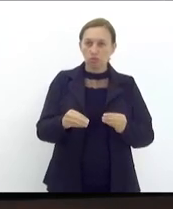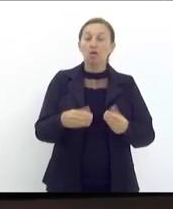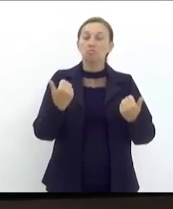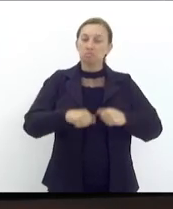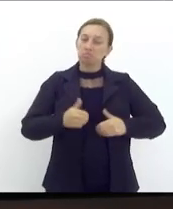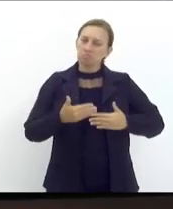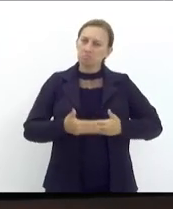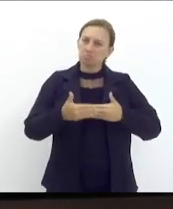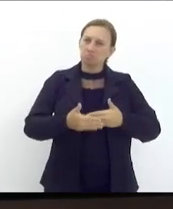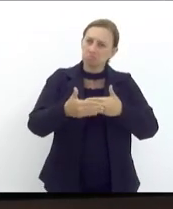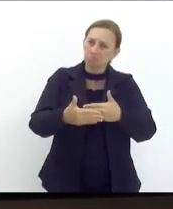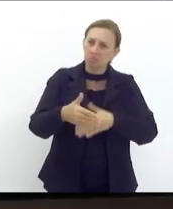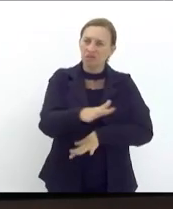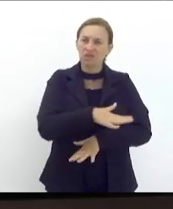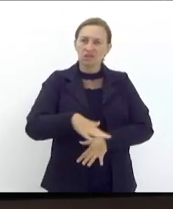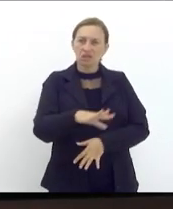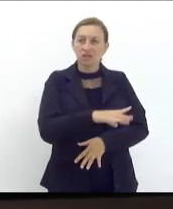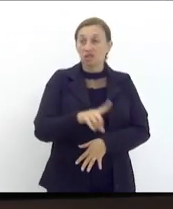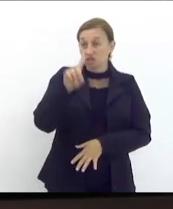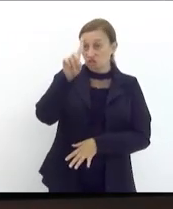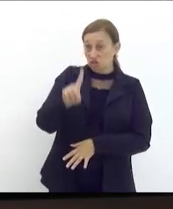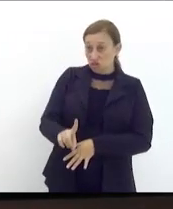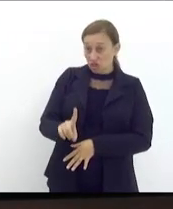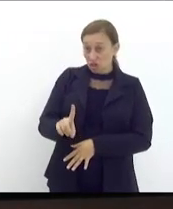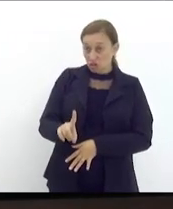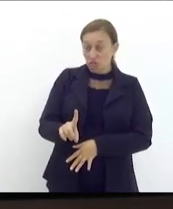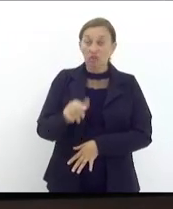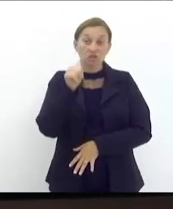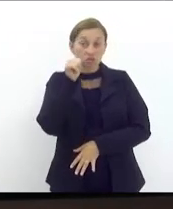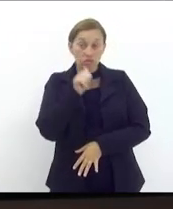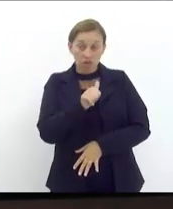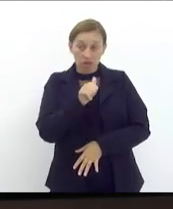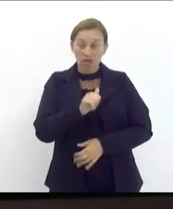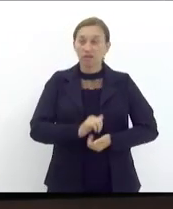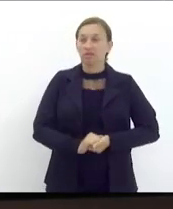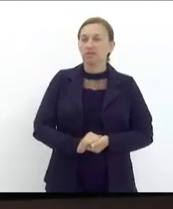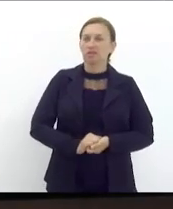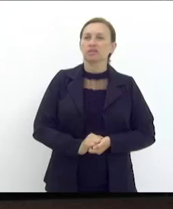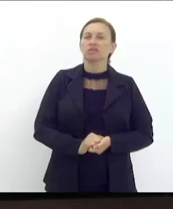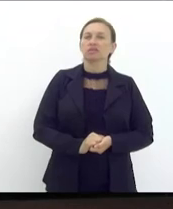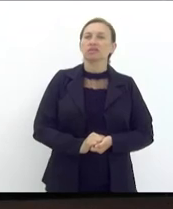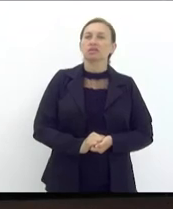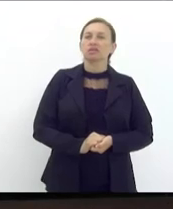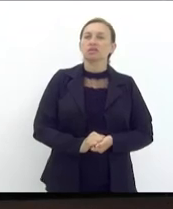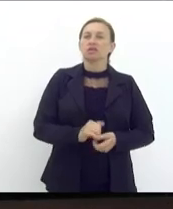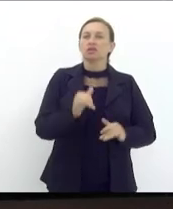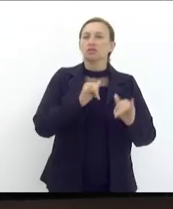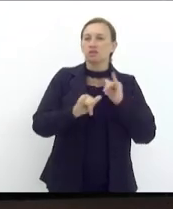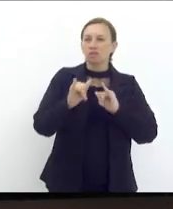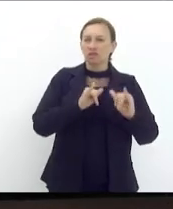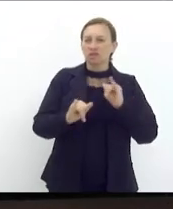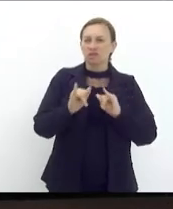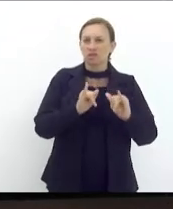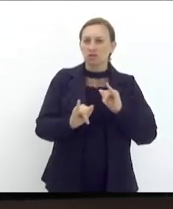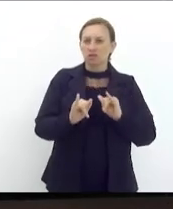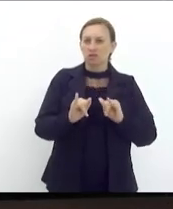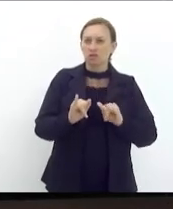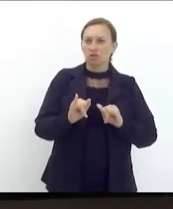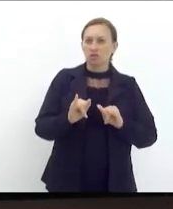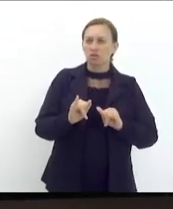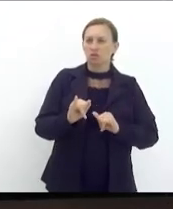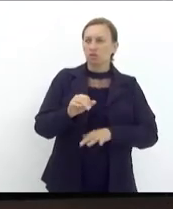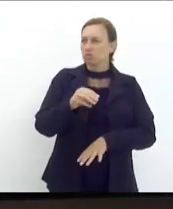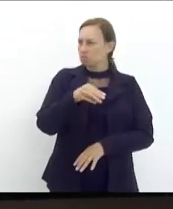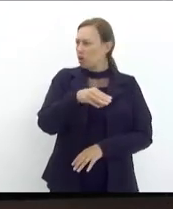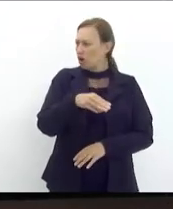avançar nesse campo dos direitos sexuais e reprodutivos das mulheres. A gente traz aqui dados do Ministério da Saúde, com base